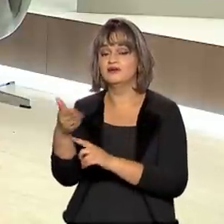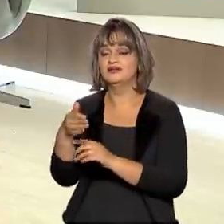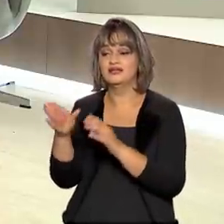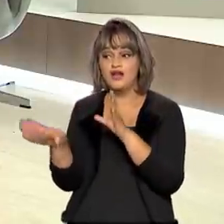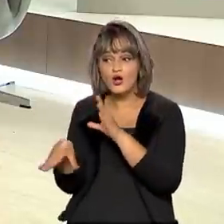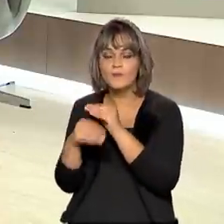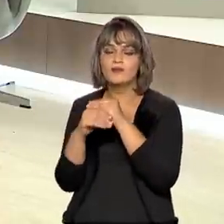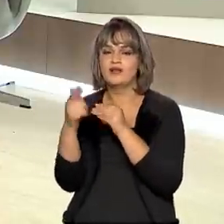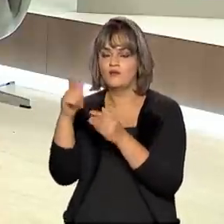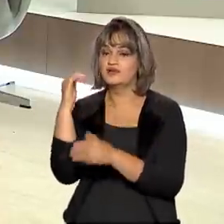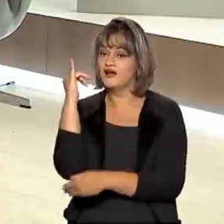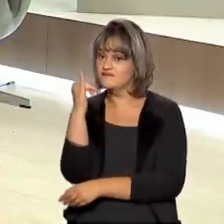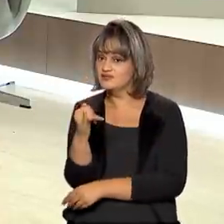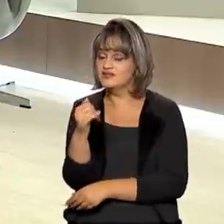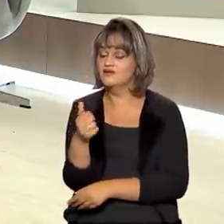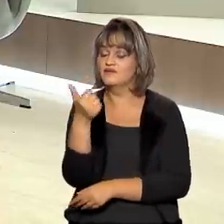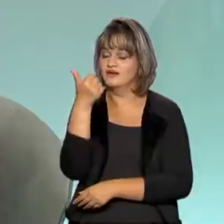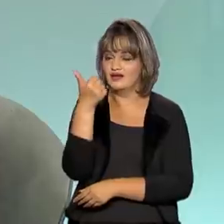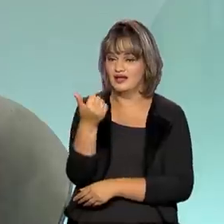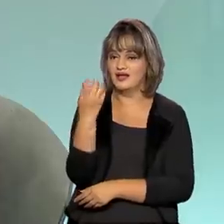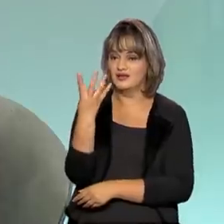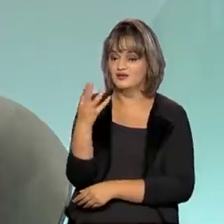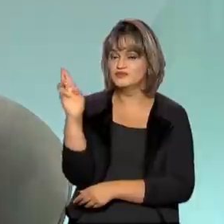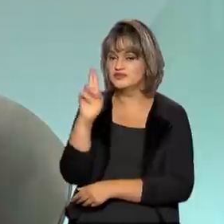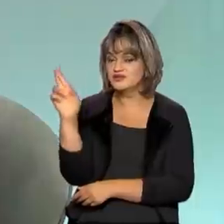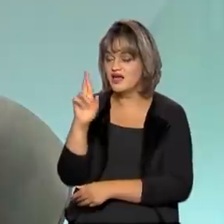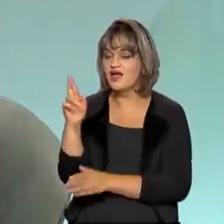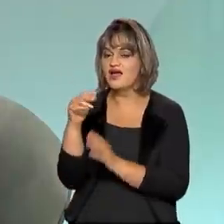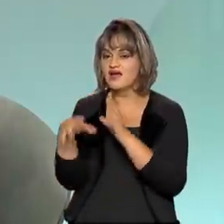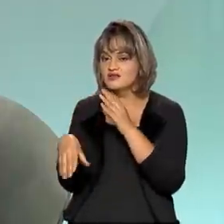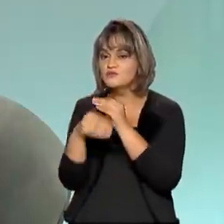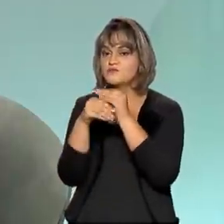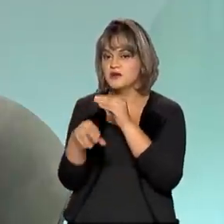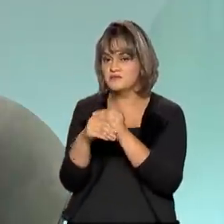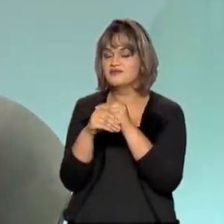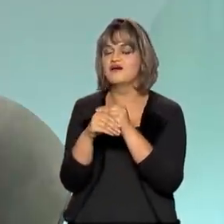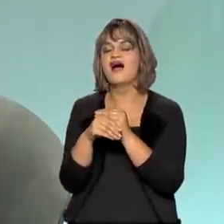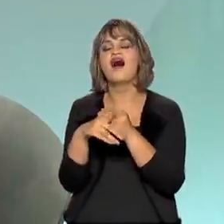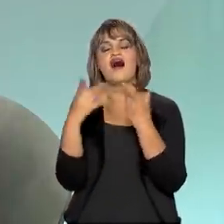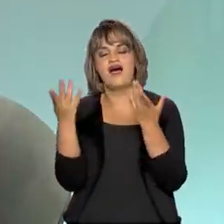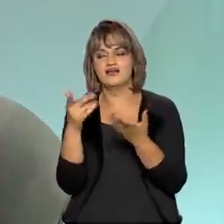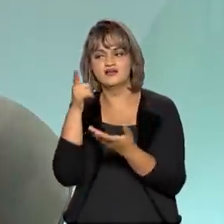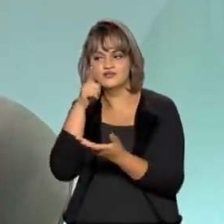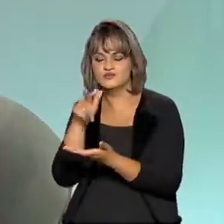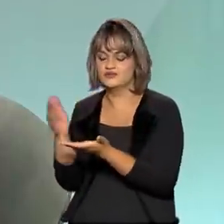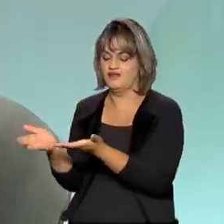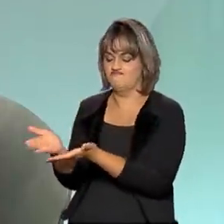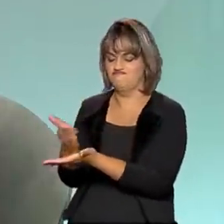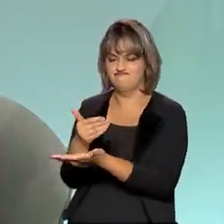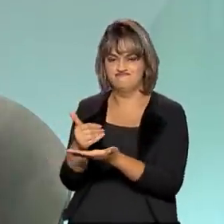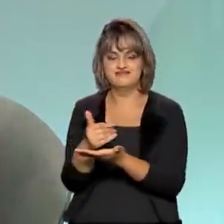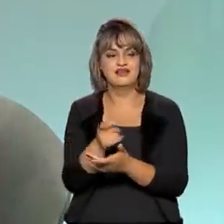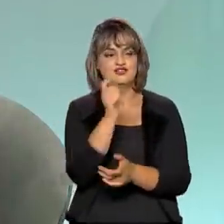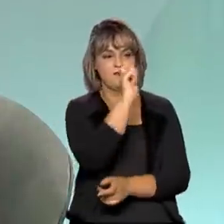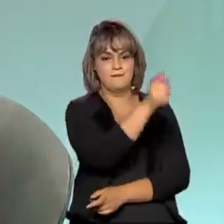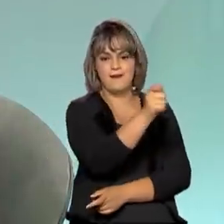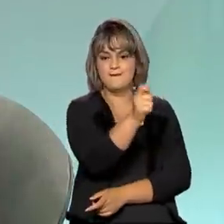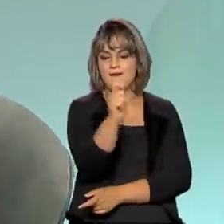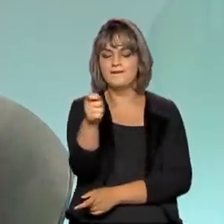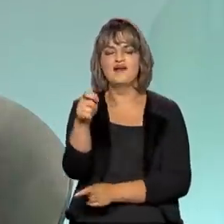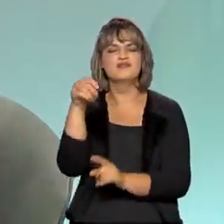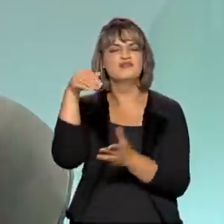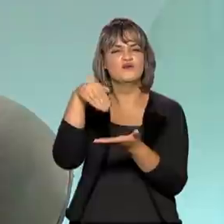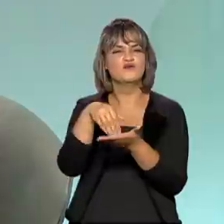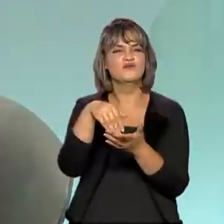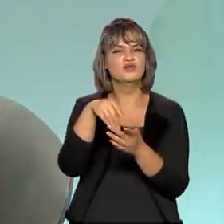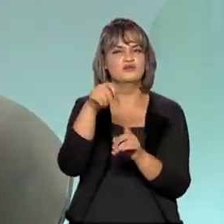14 reais e 20 centavos a cada 100 kWh, ela vai permitir custear, e ela vigora até o final de